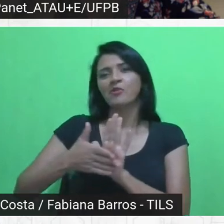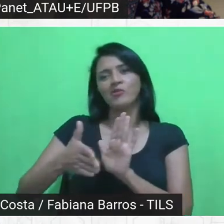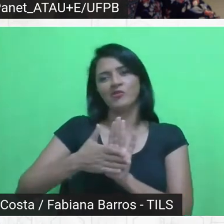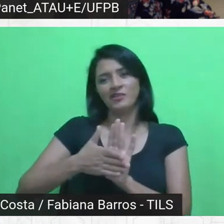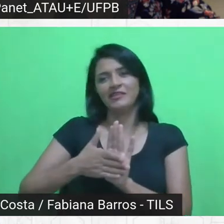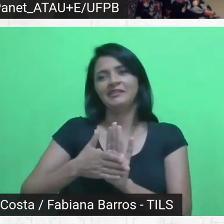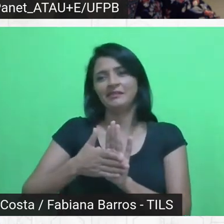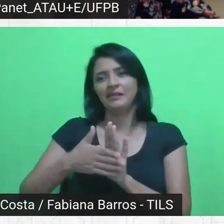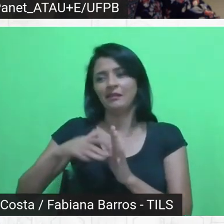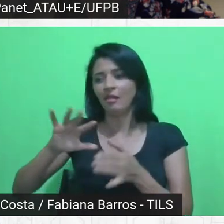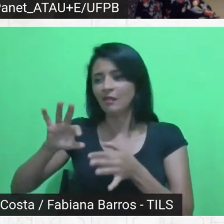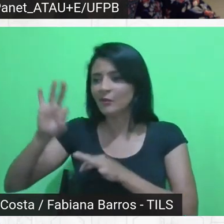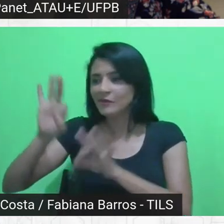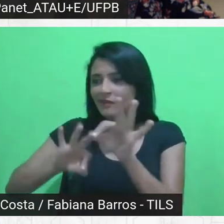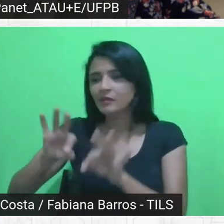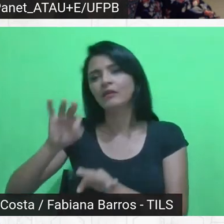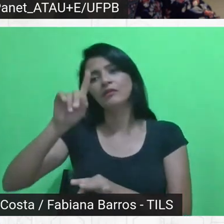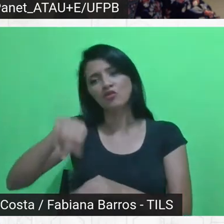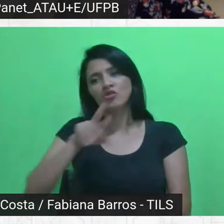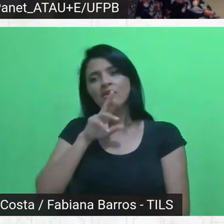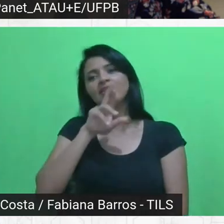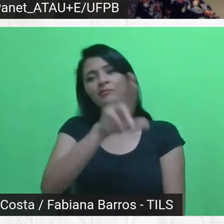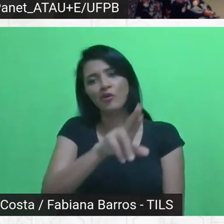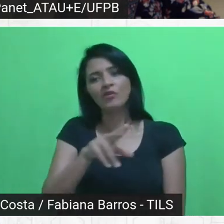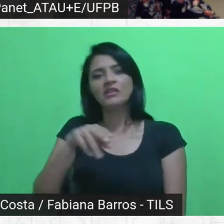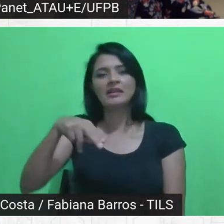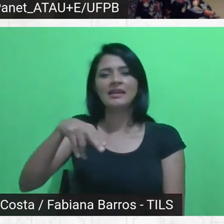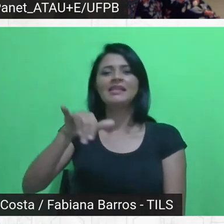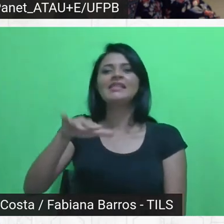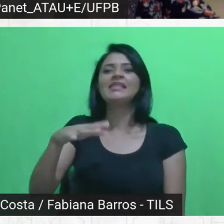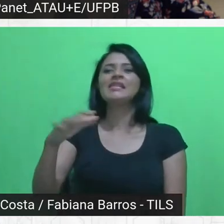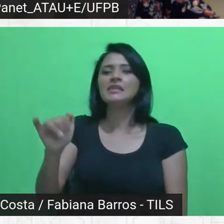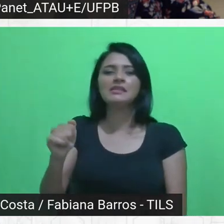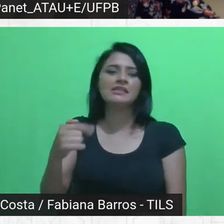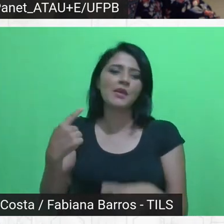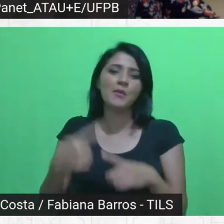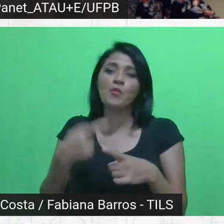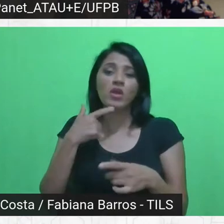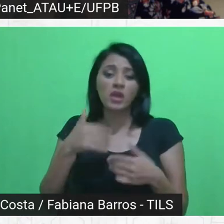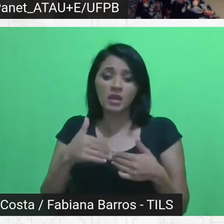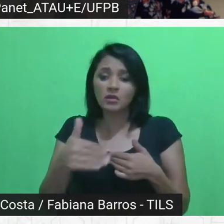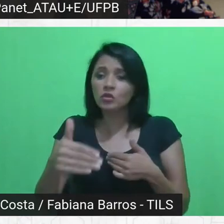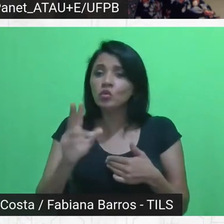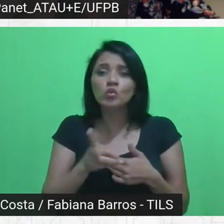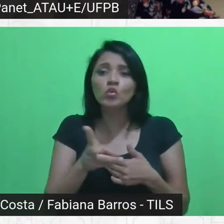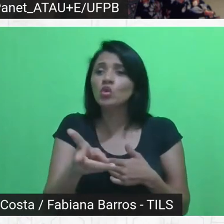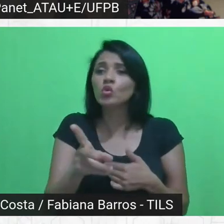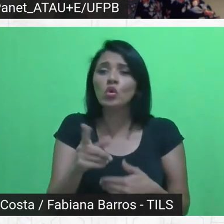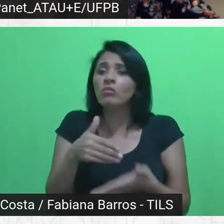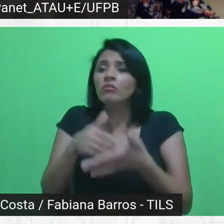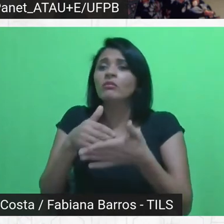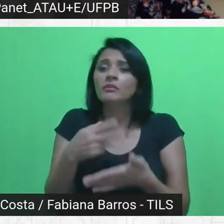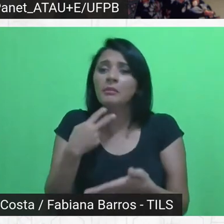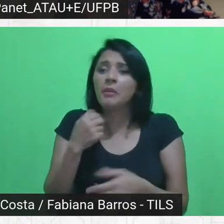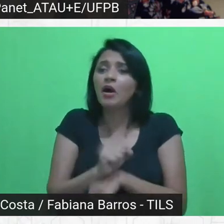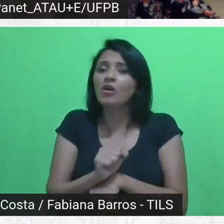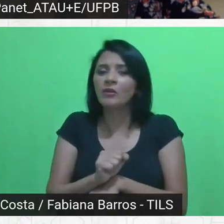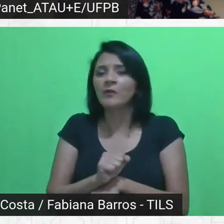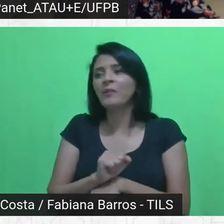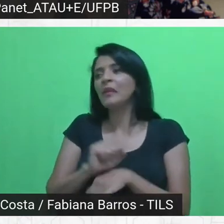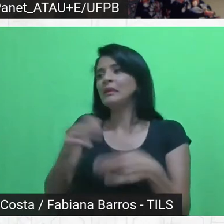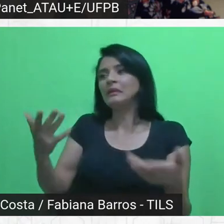fica a resposta para a Mirce e quer saber por que não teve continuidade. Mirce, deu uma canseira do